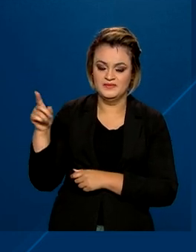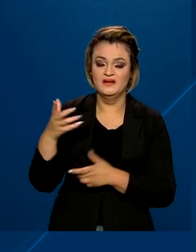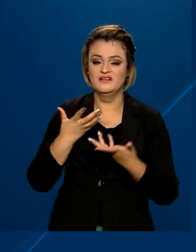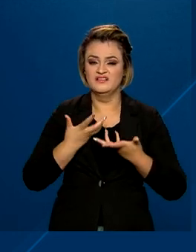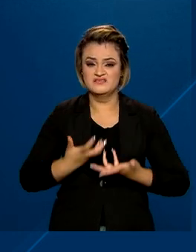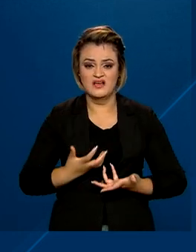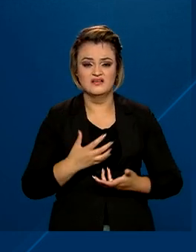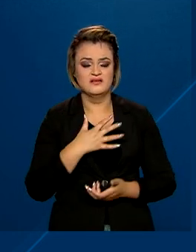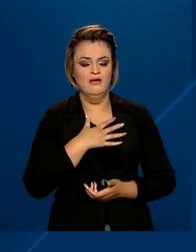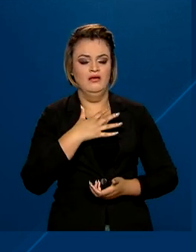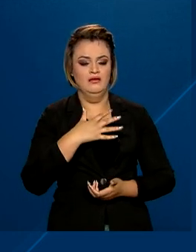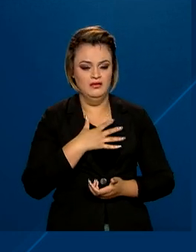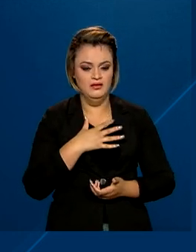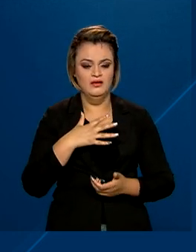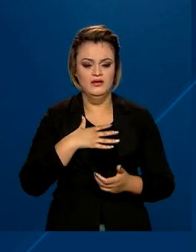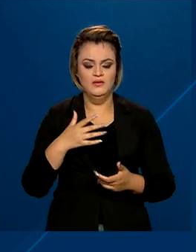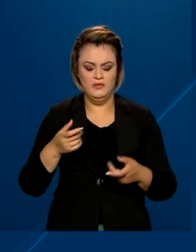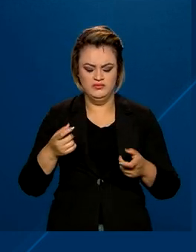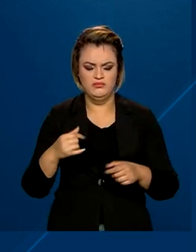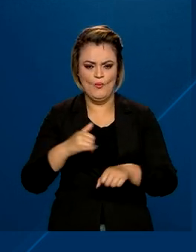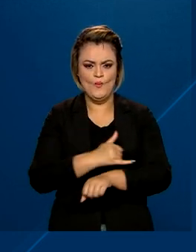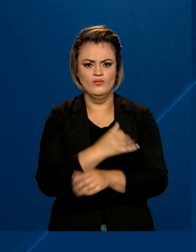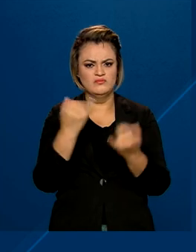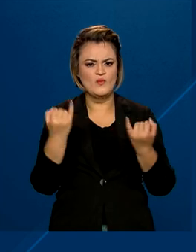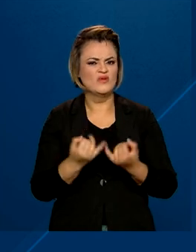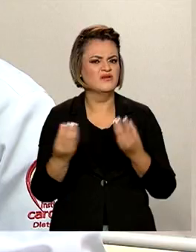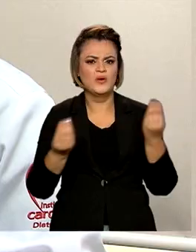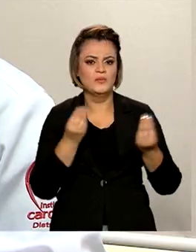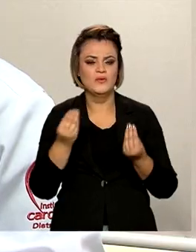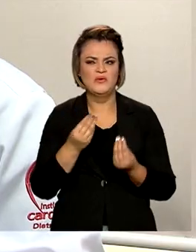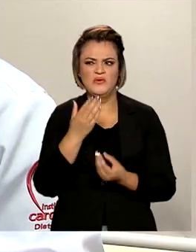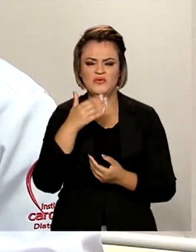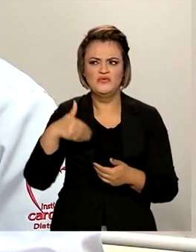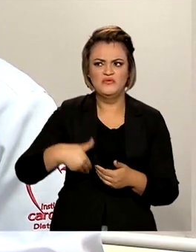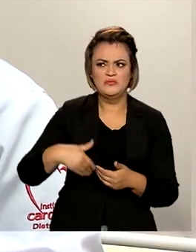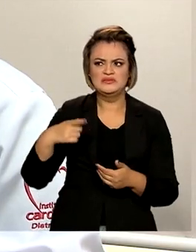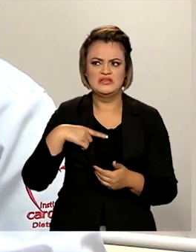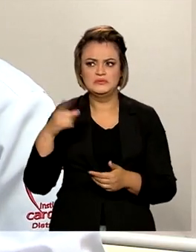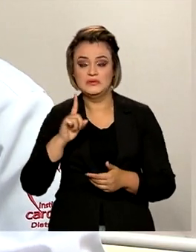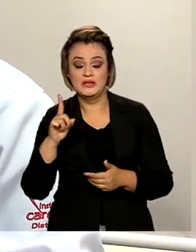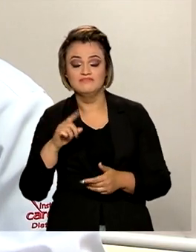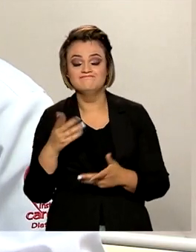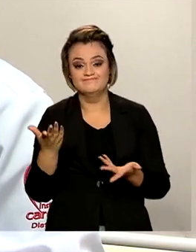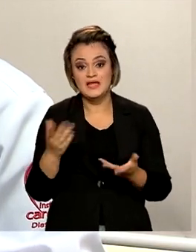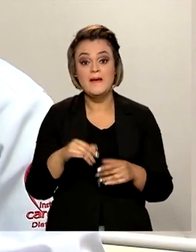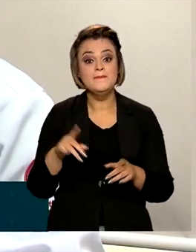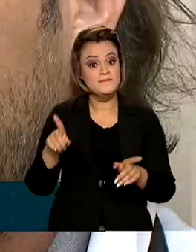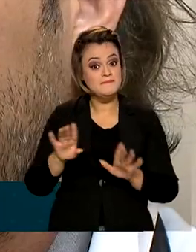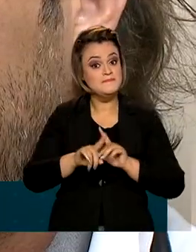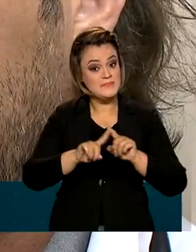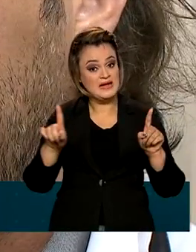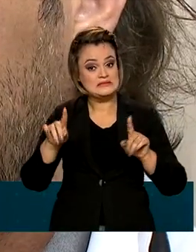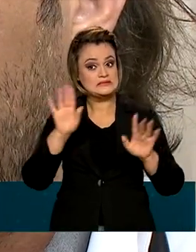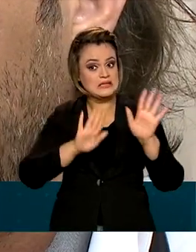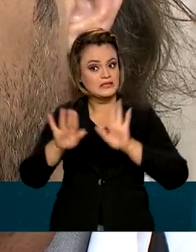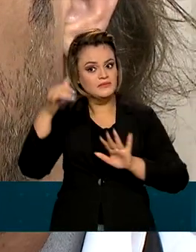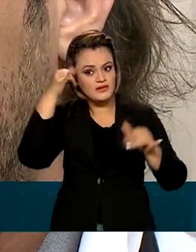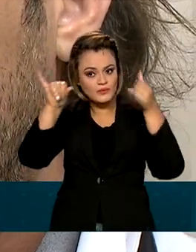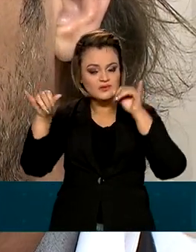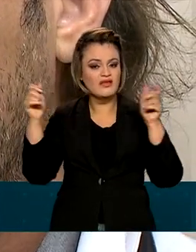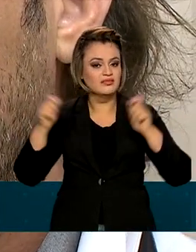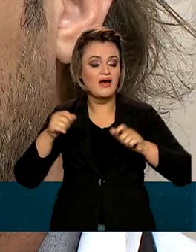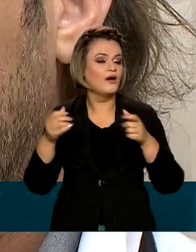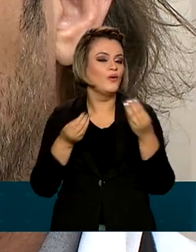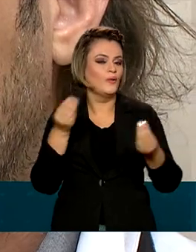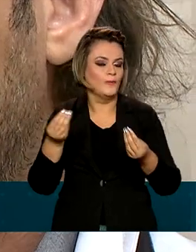cansaço e alterações de peso e apetite. E é possível prevenir a insuficiência cardíaca com